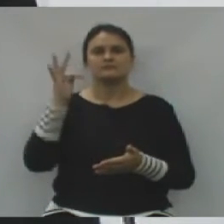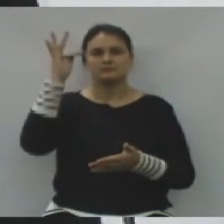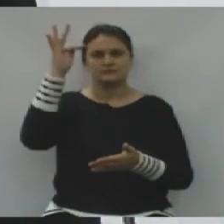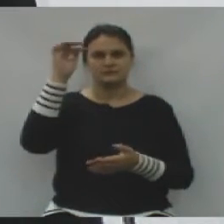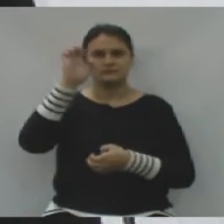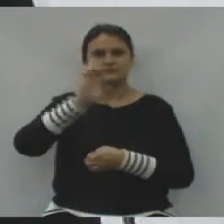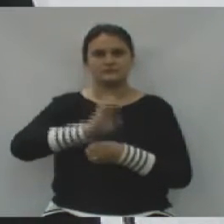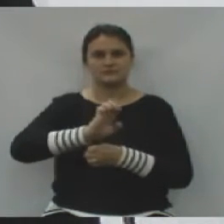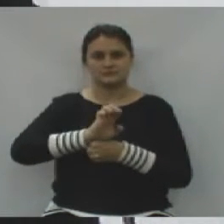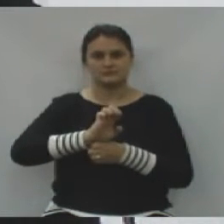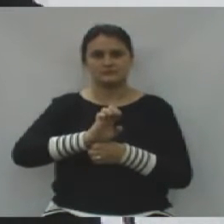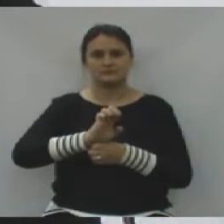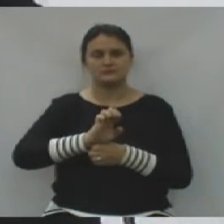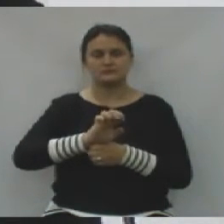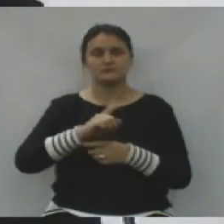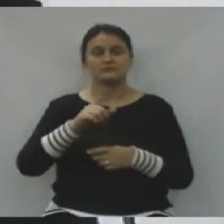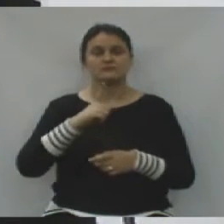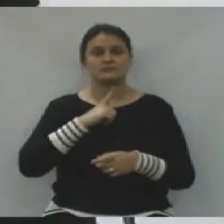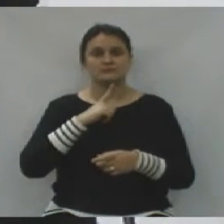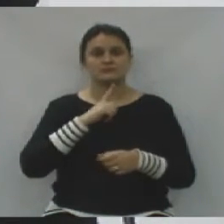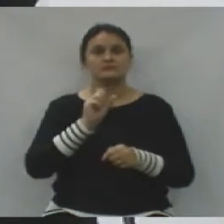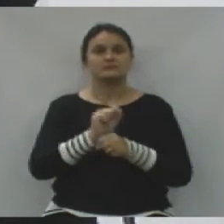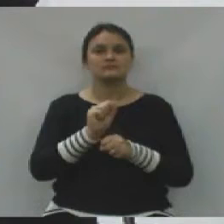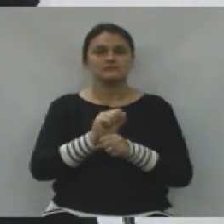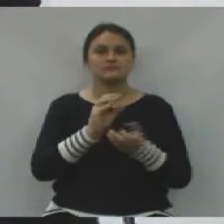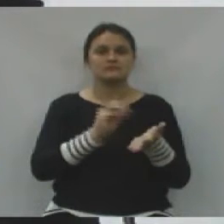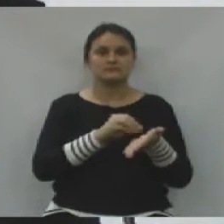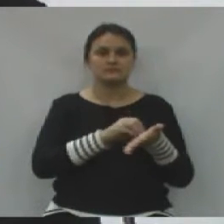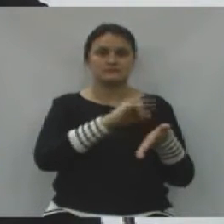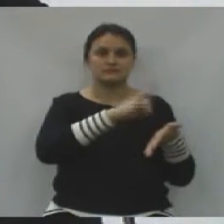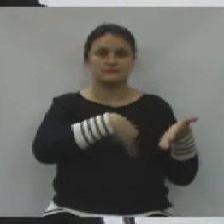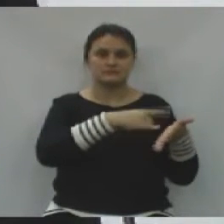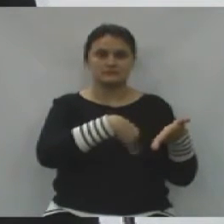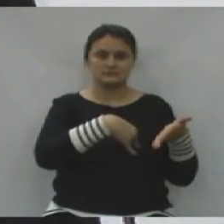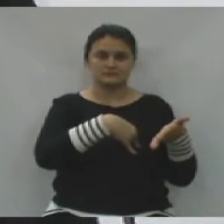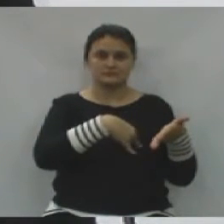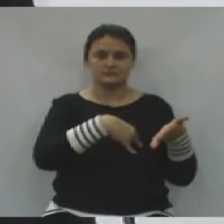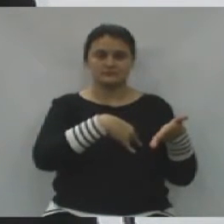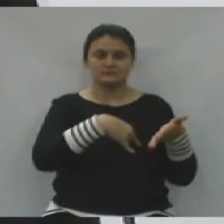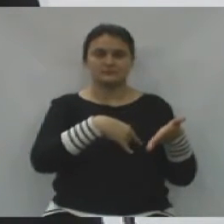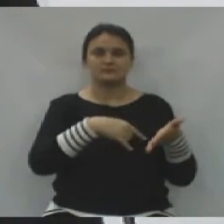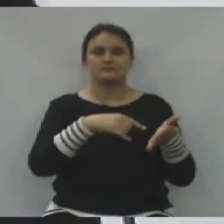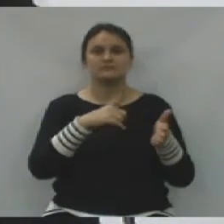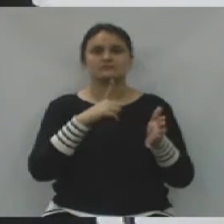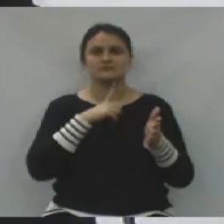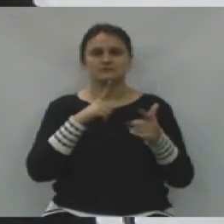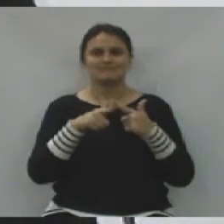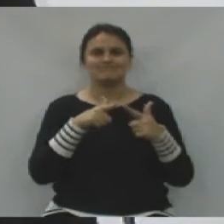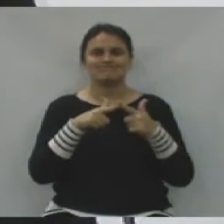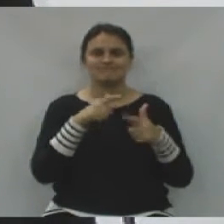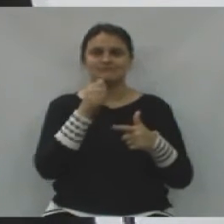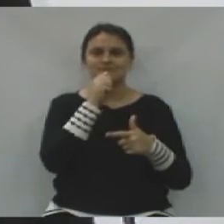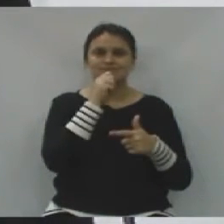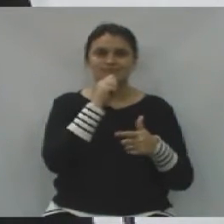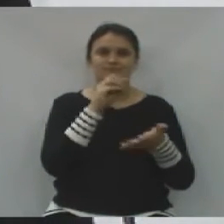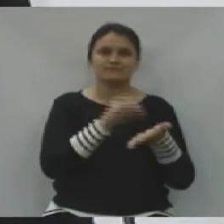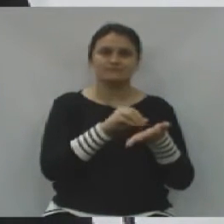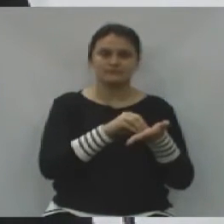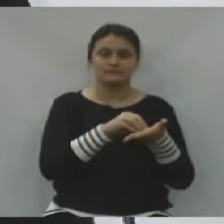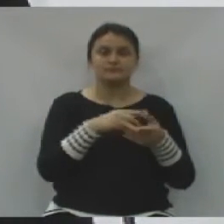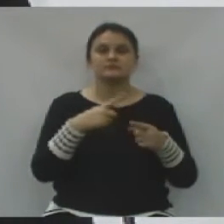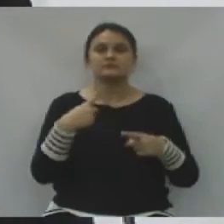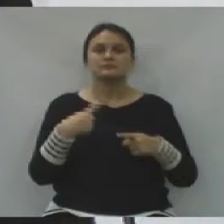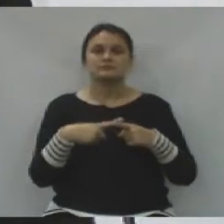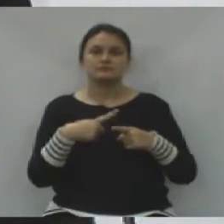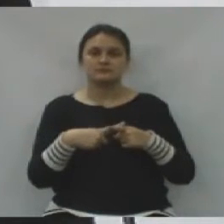e estaduais, que estão com as suas documentações ainda incompletas. Por